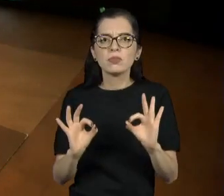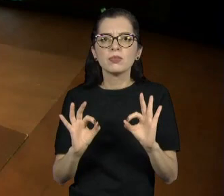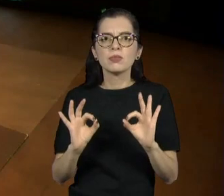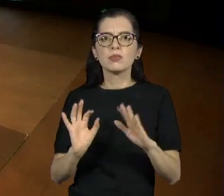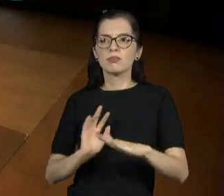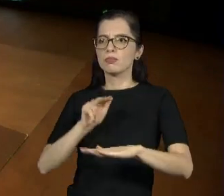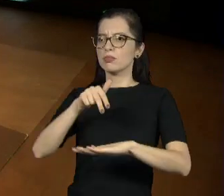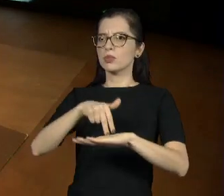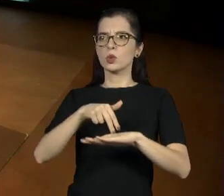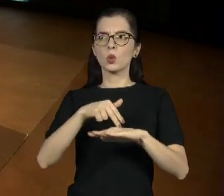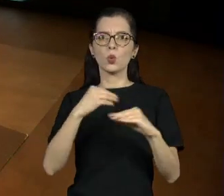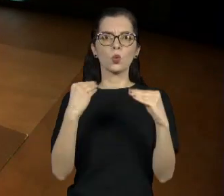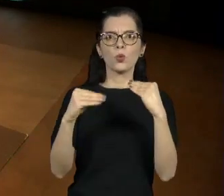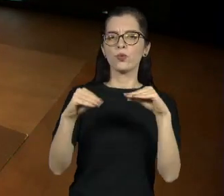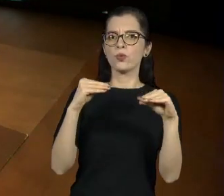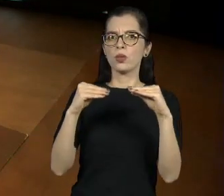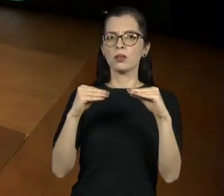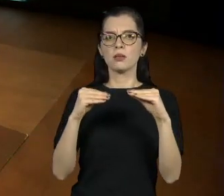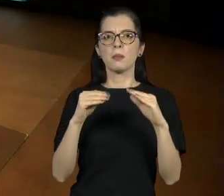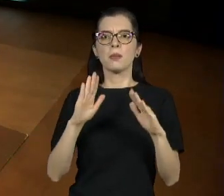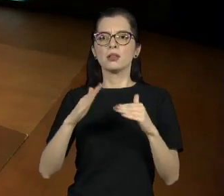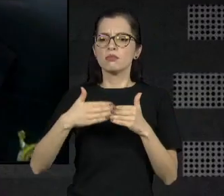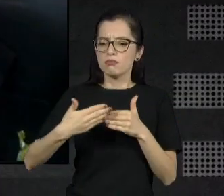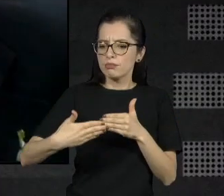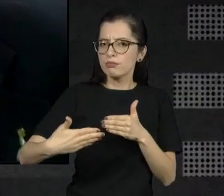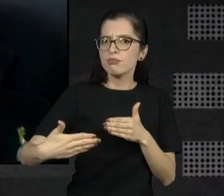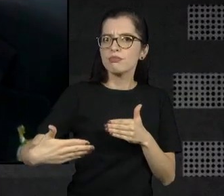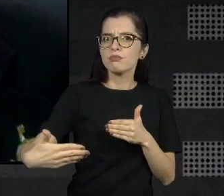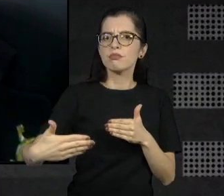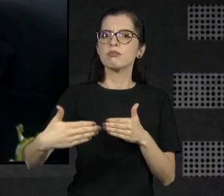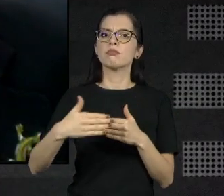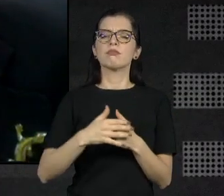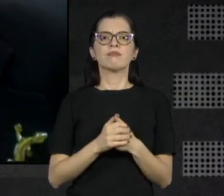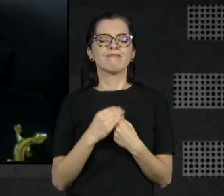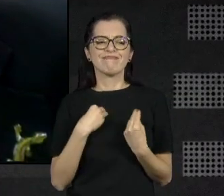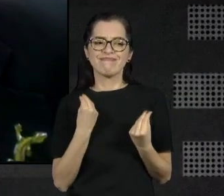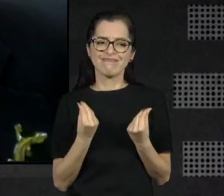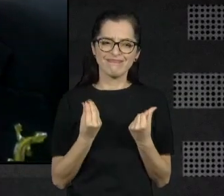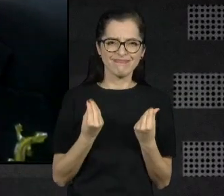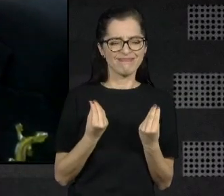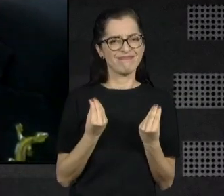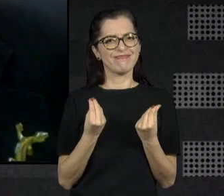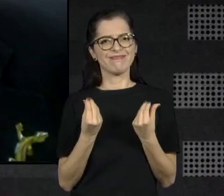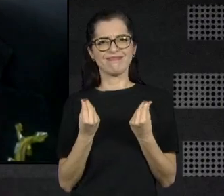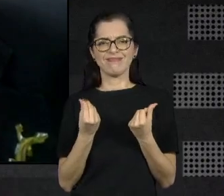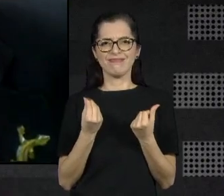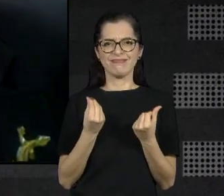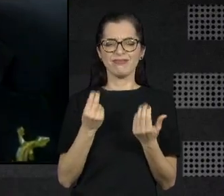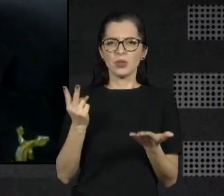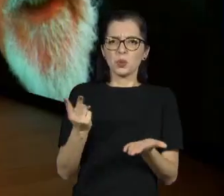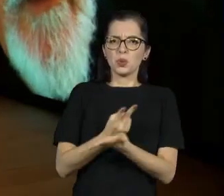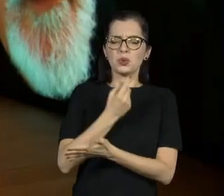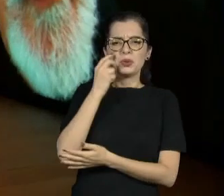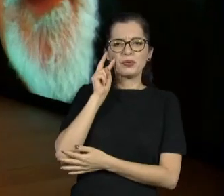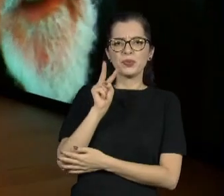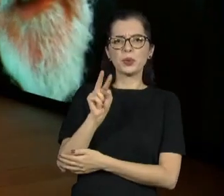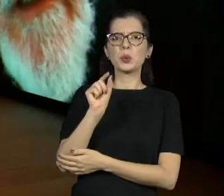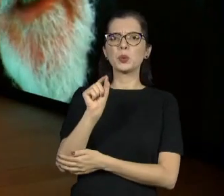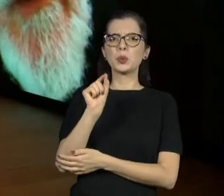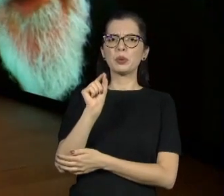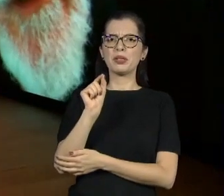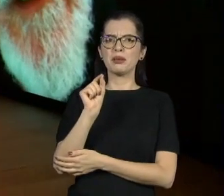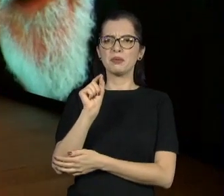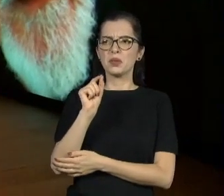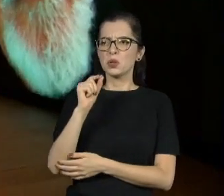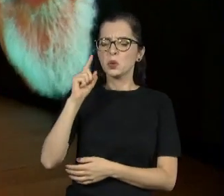eu via que tinha um parado assim, um pesquinha, táxi, e larguei tudo. Não tinha encontrado assim nada, não. No dia